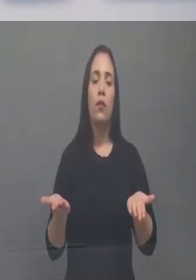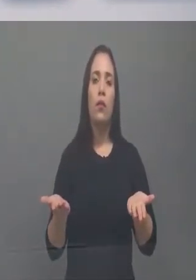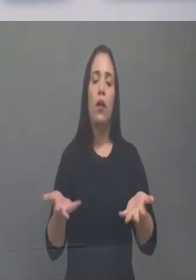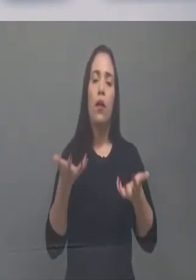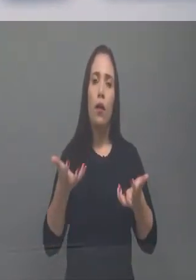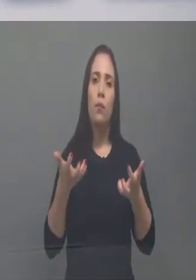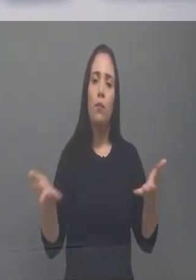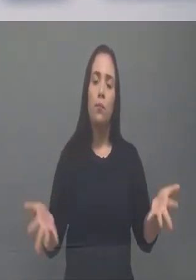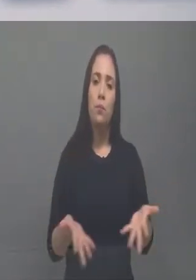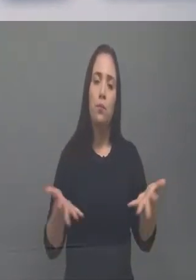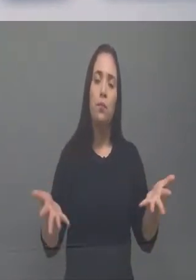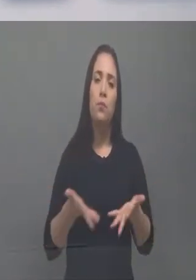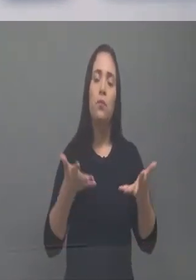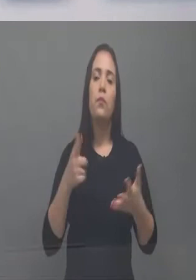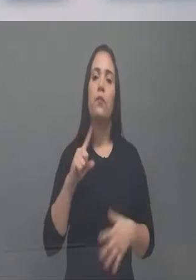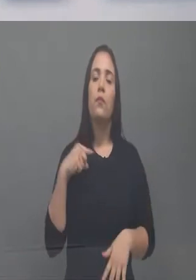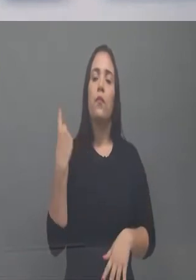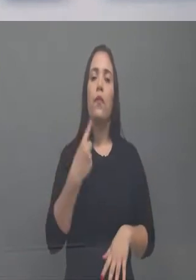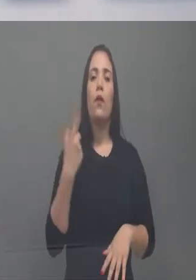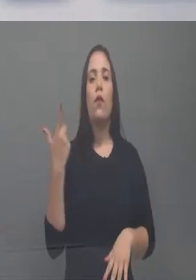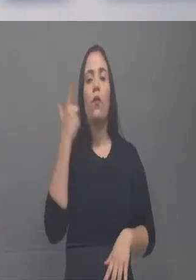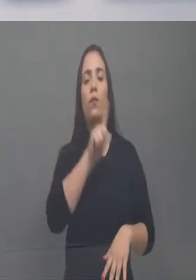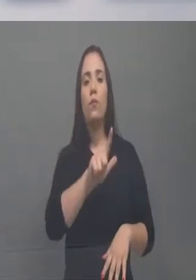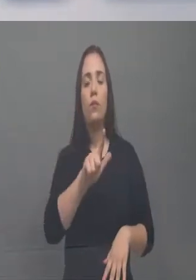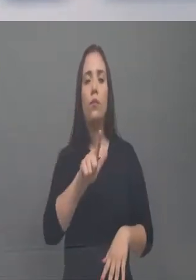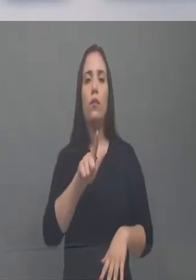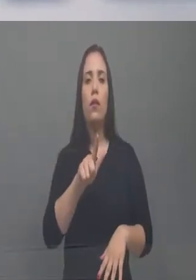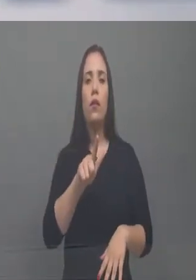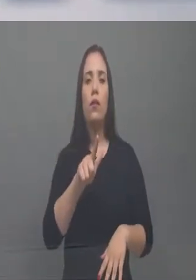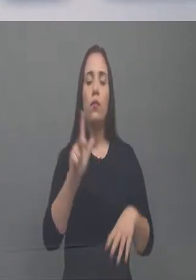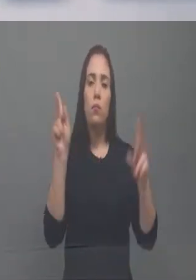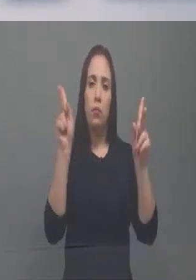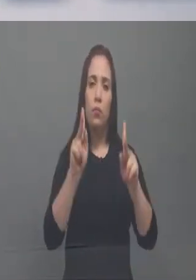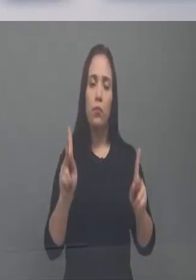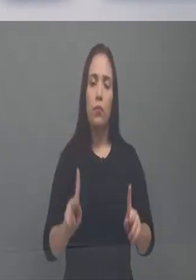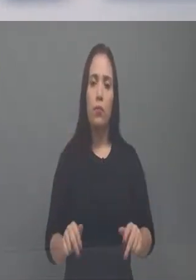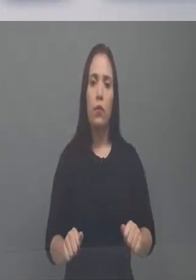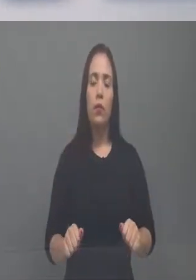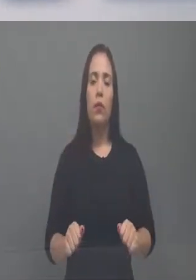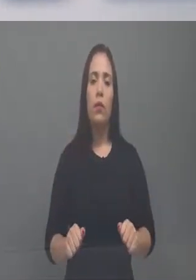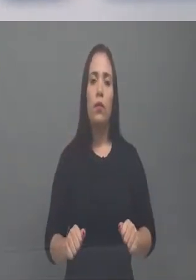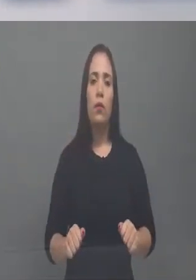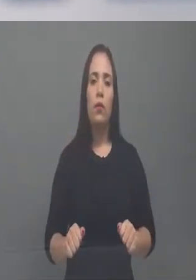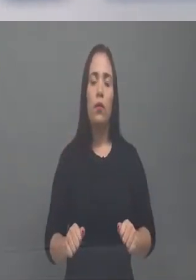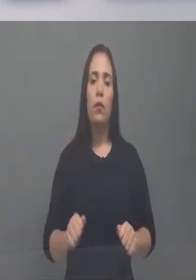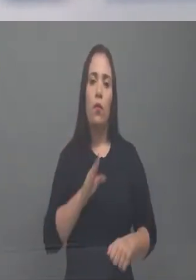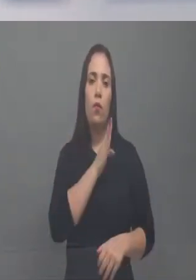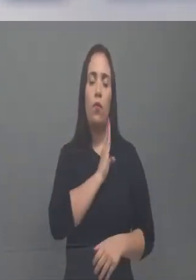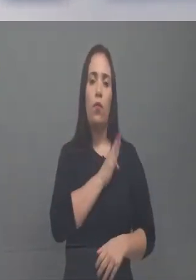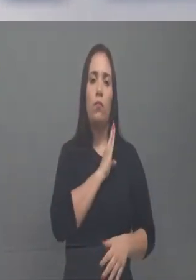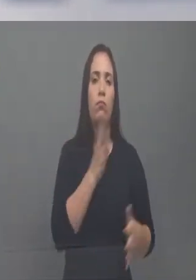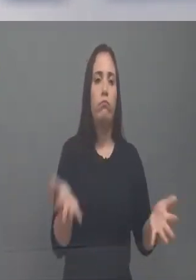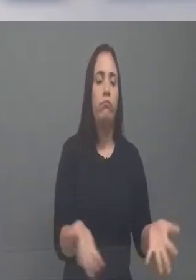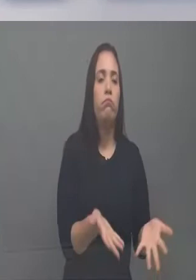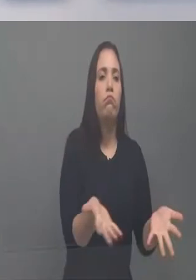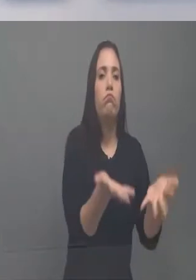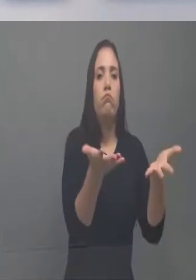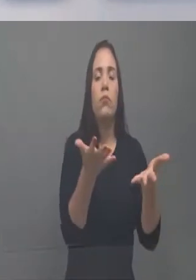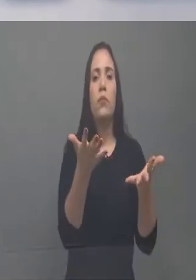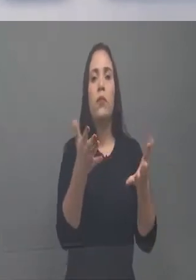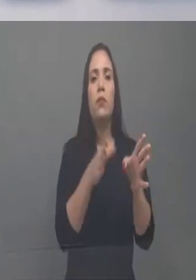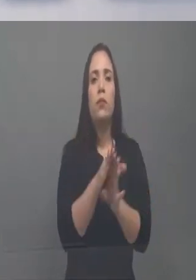Colocando condições para que a gente pudesse realmente ter a paz, o espírito da paz no coração das pessoas.